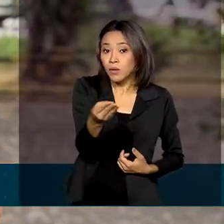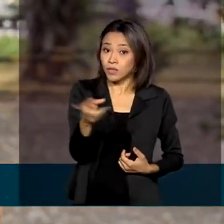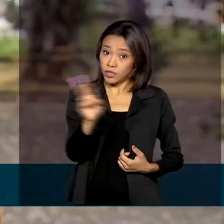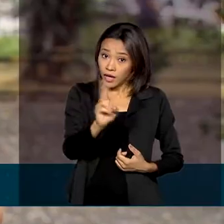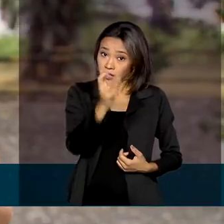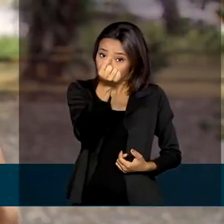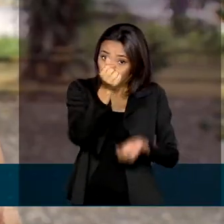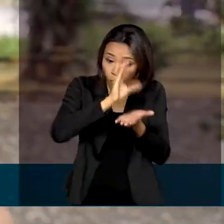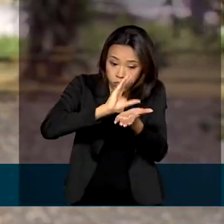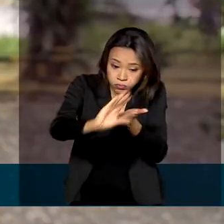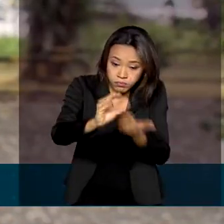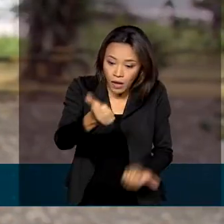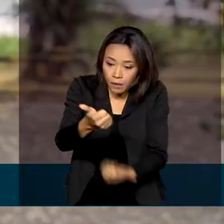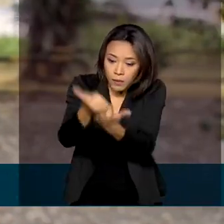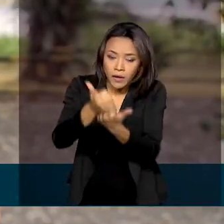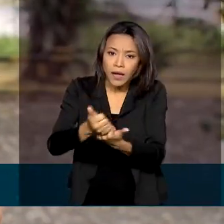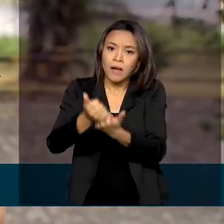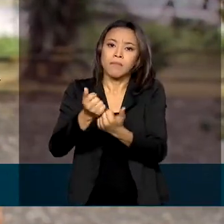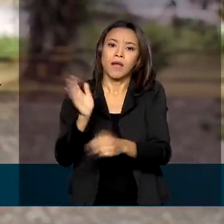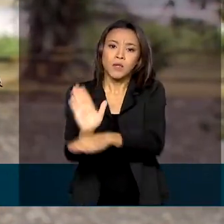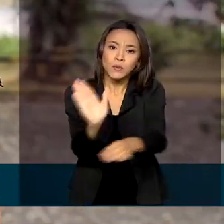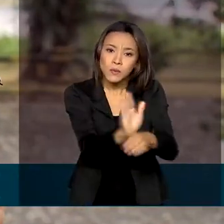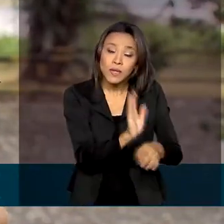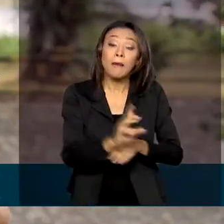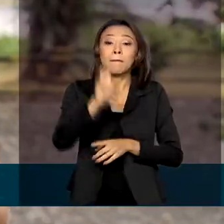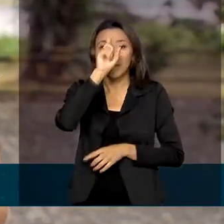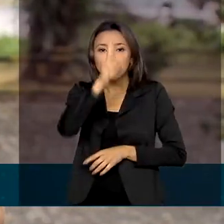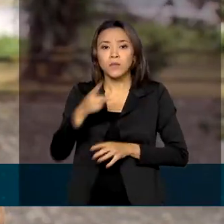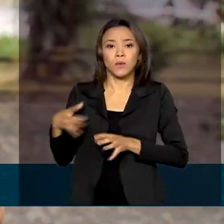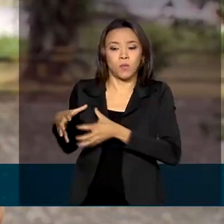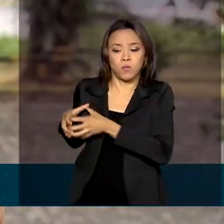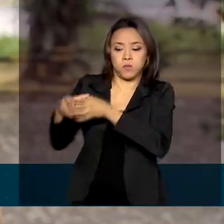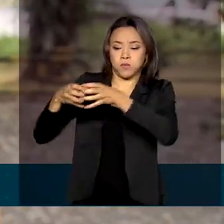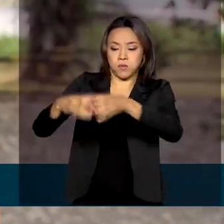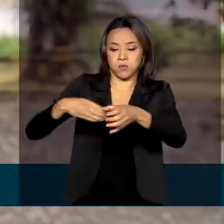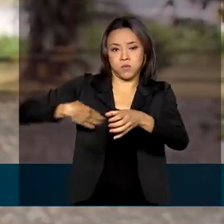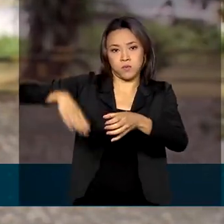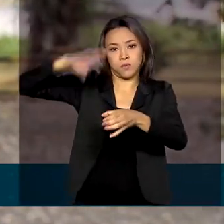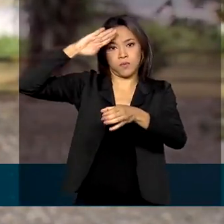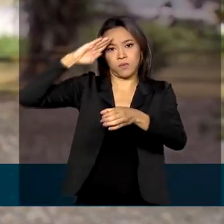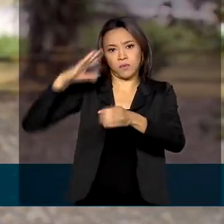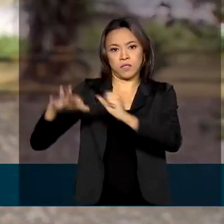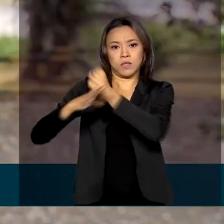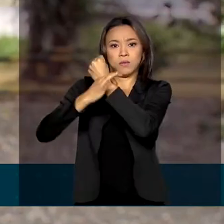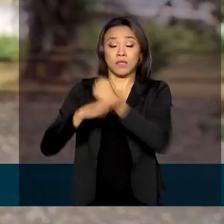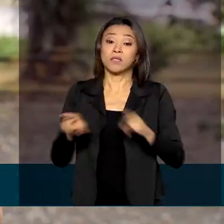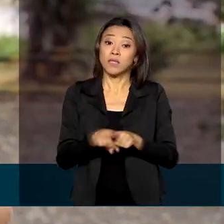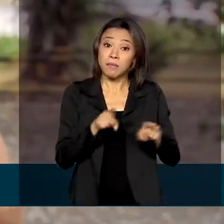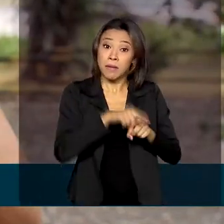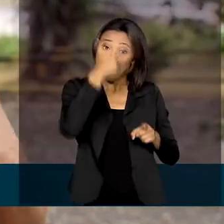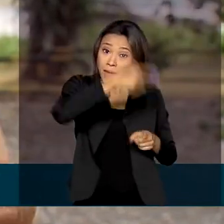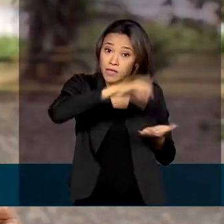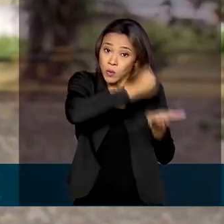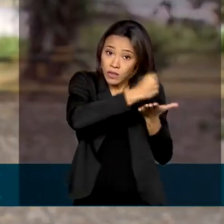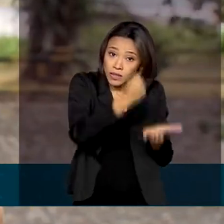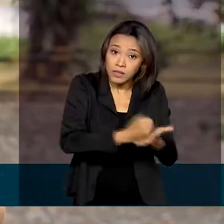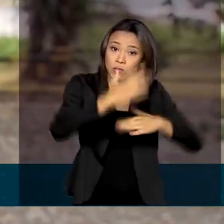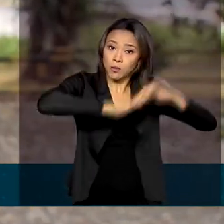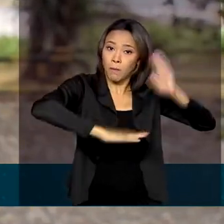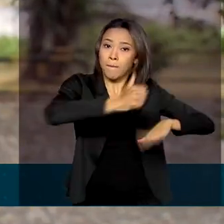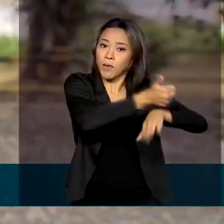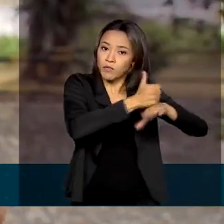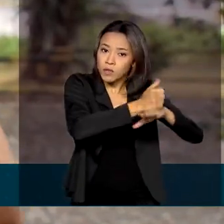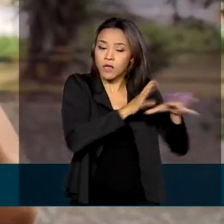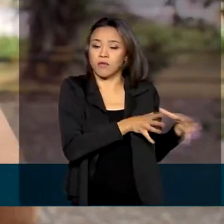Enviou também homens da Força Nacional e aumentou em 3 mil o número de brigadistas contratados. E para evitar